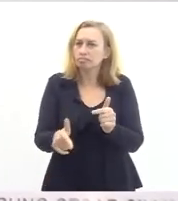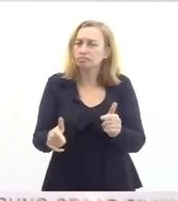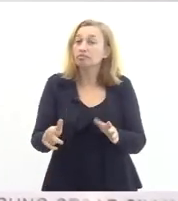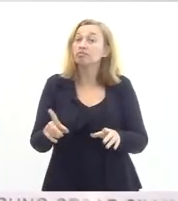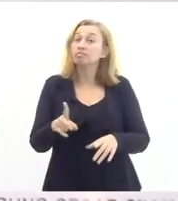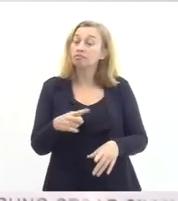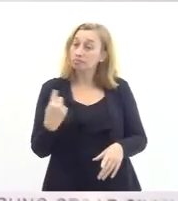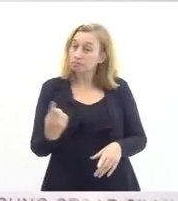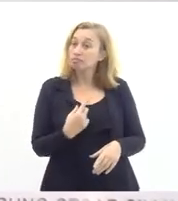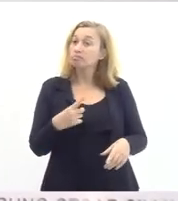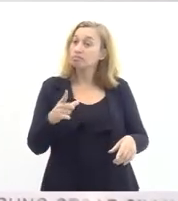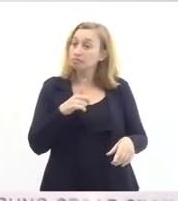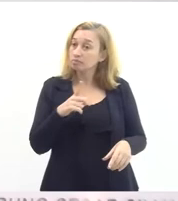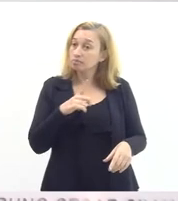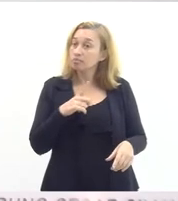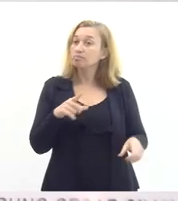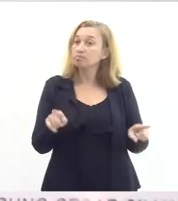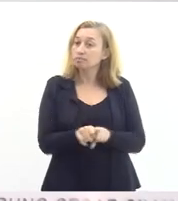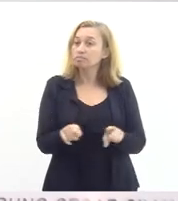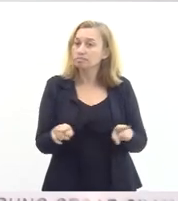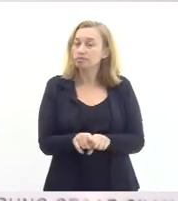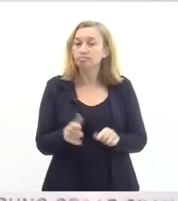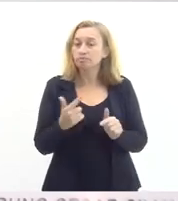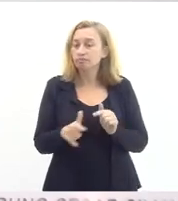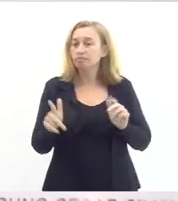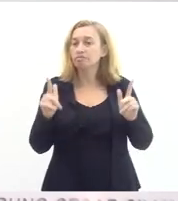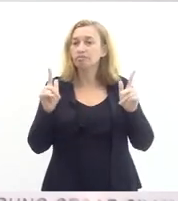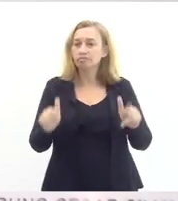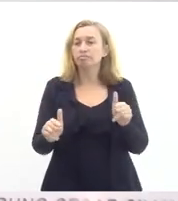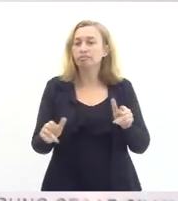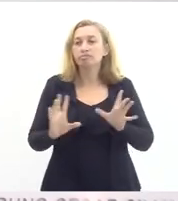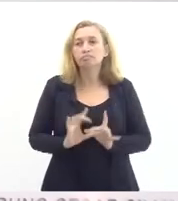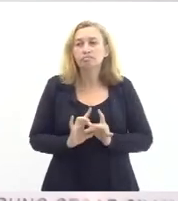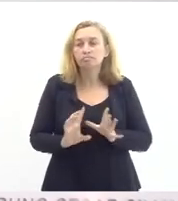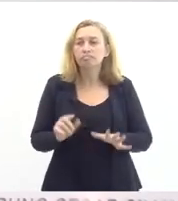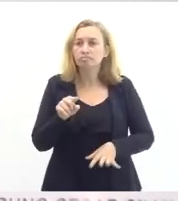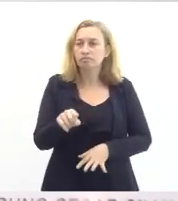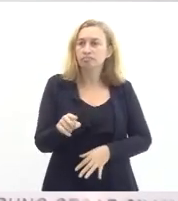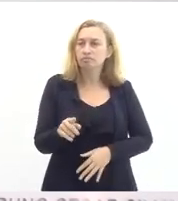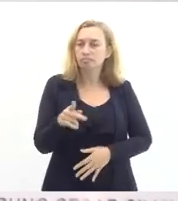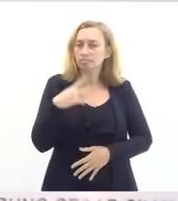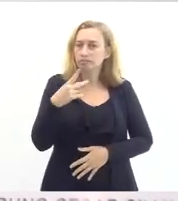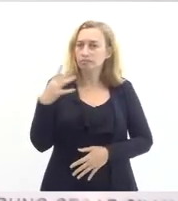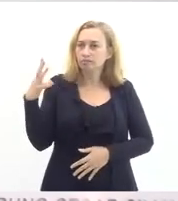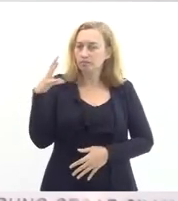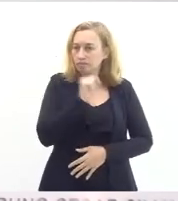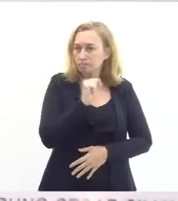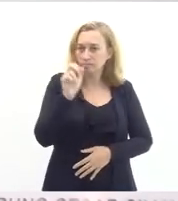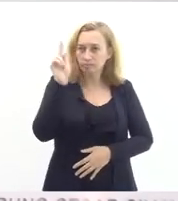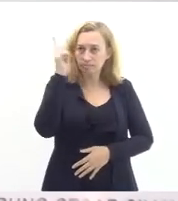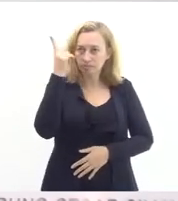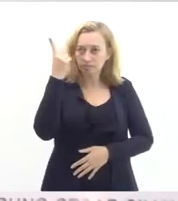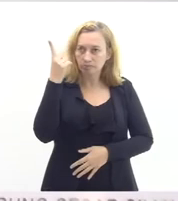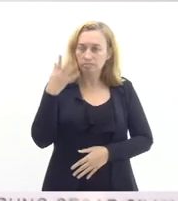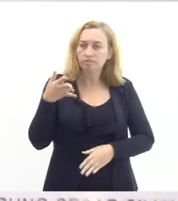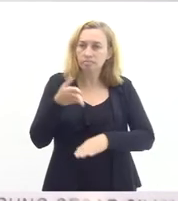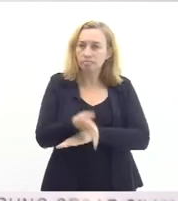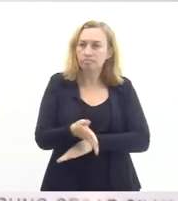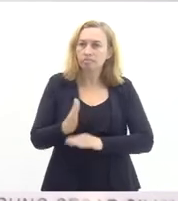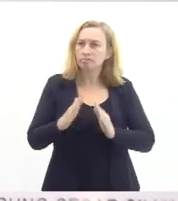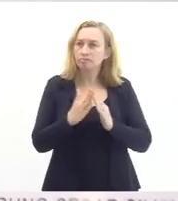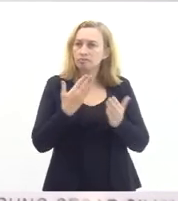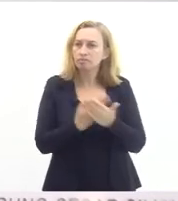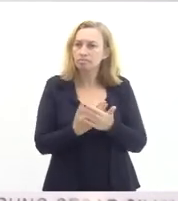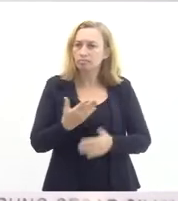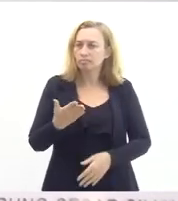então eu vou me permitir aqui contar essa rápida história a gente entrou na escola minha